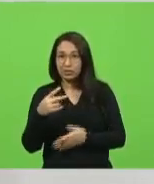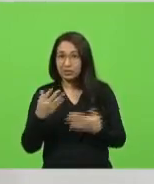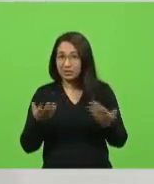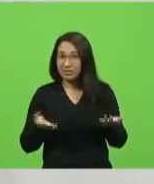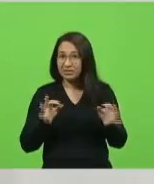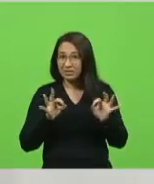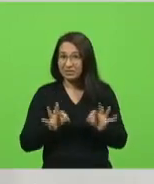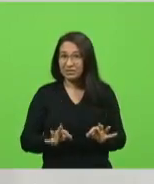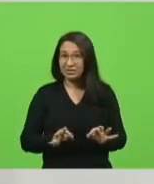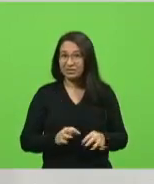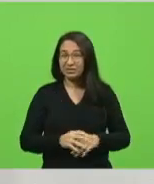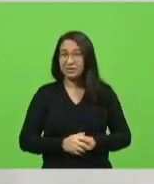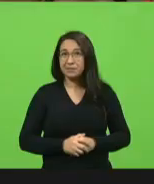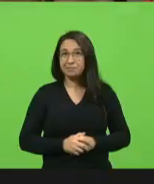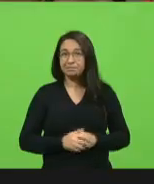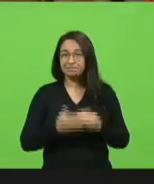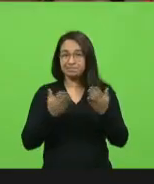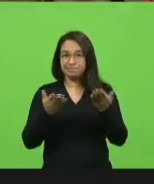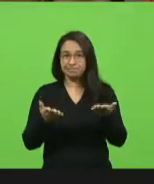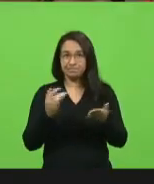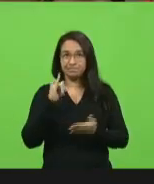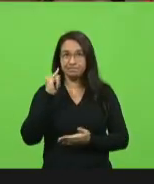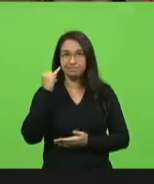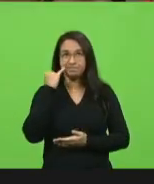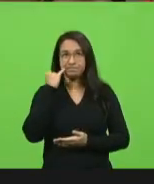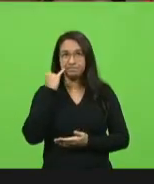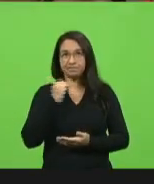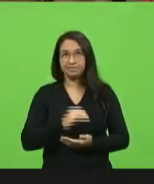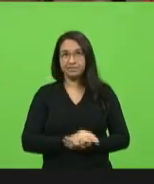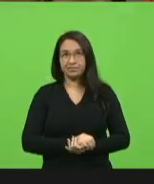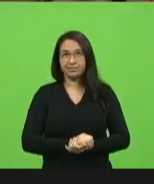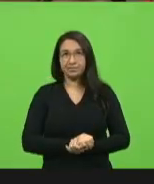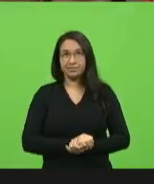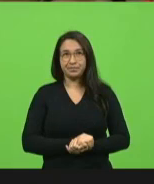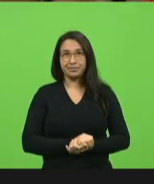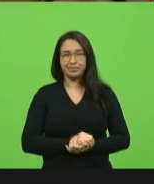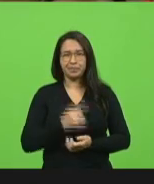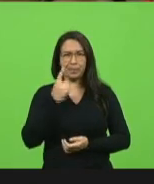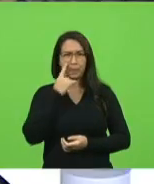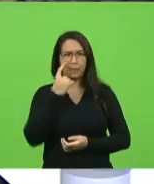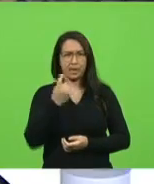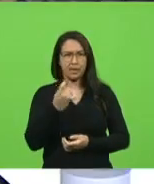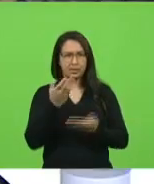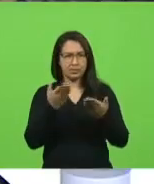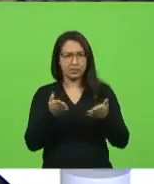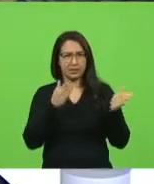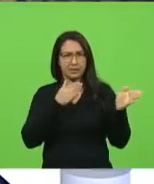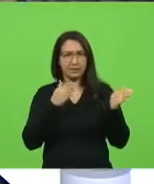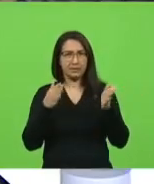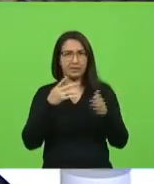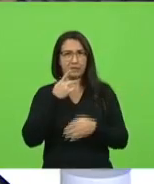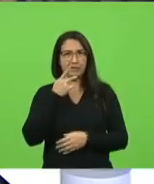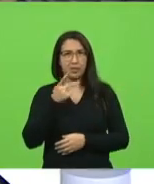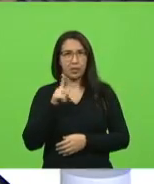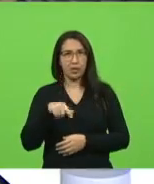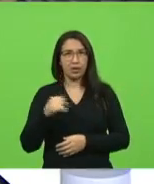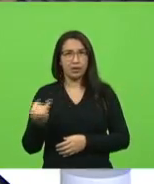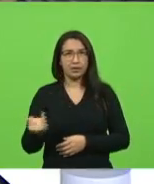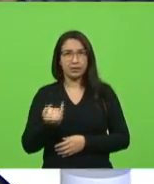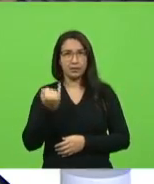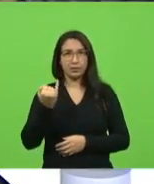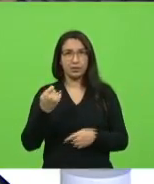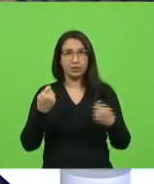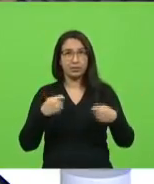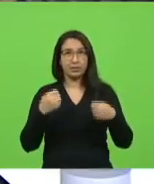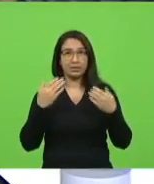Deputado Jesse Lopes, o senhor tinha pedido uma parte. Aí é que está uma coisa muito interessante, que você passou num ponto importantíssimo. Tem que mostrar